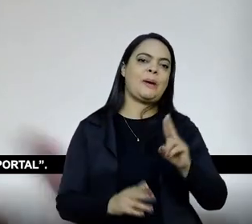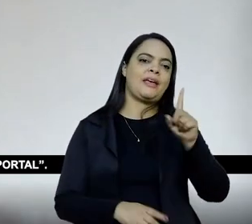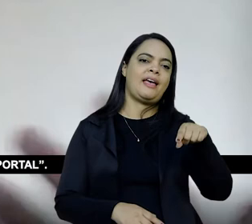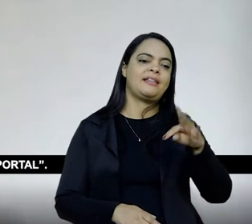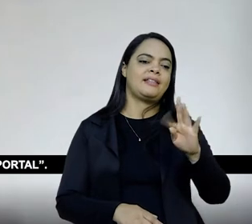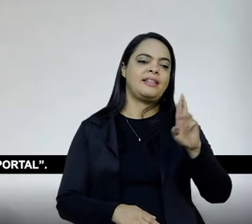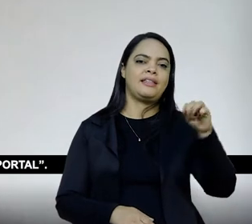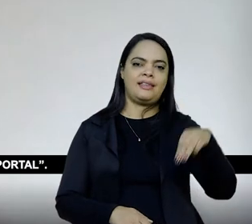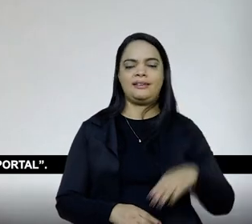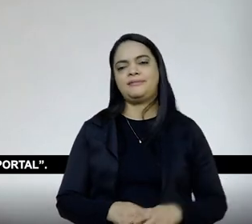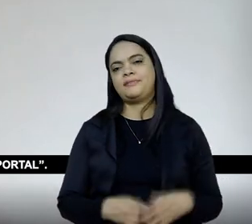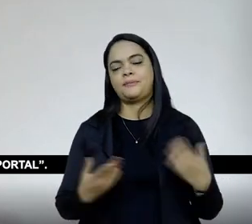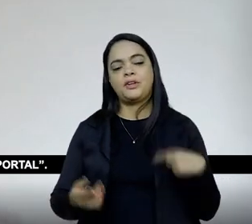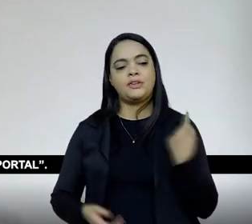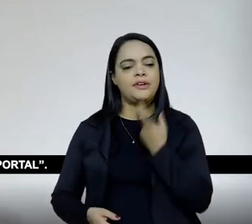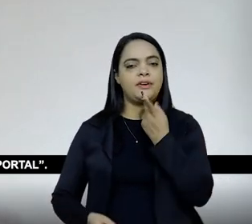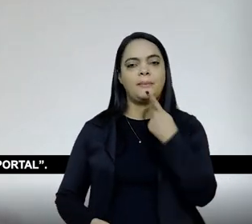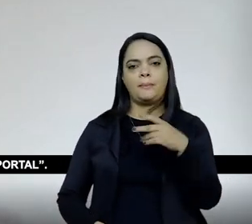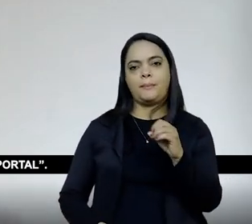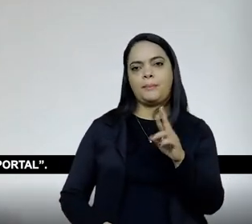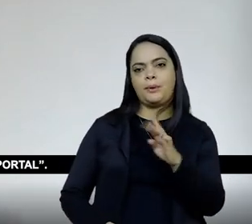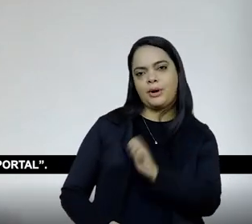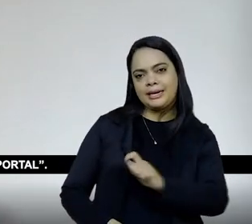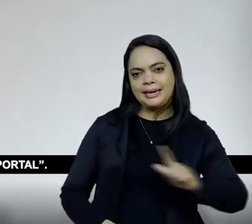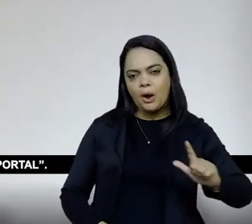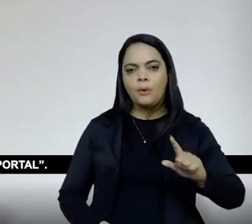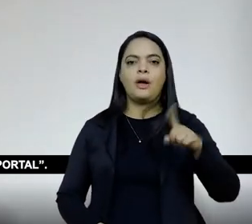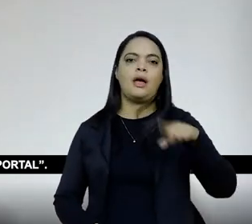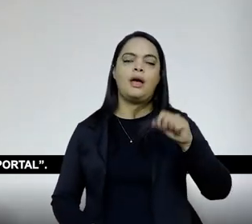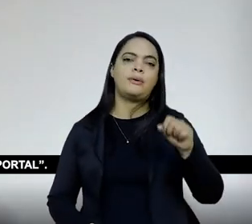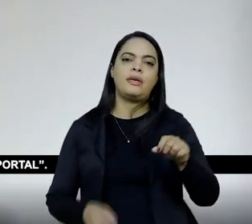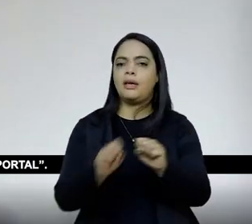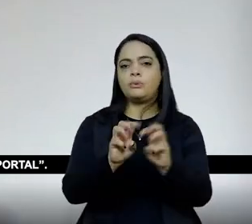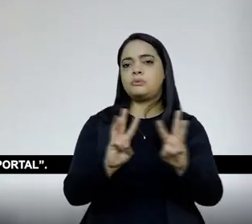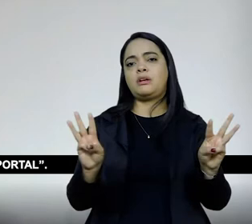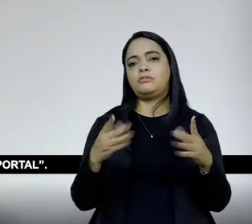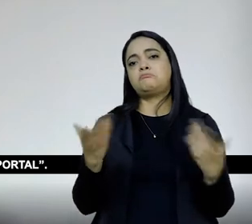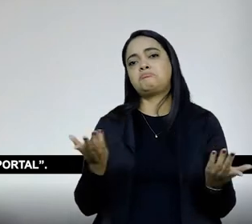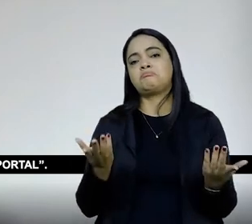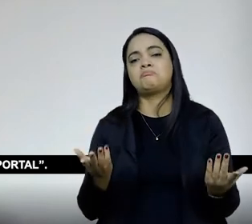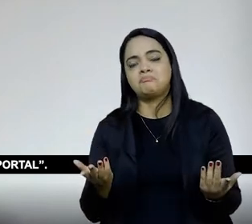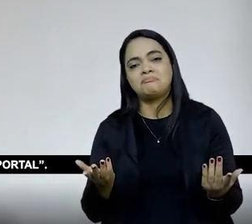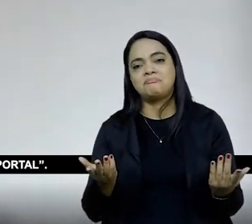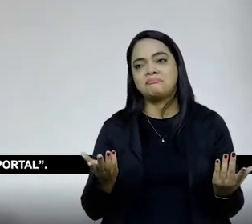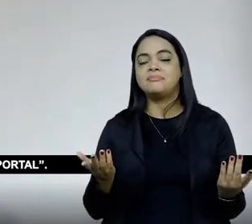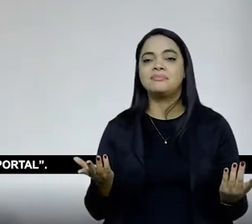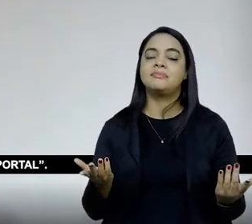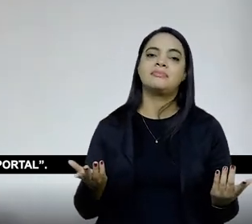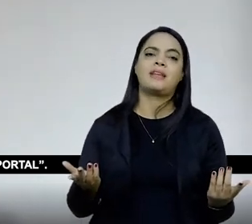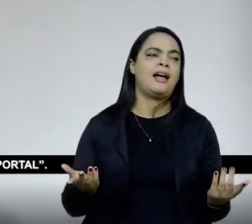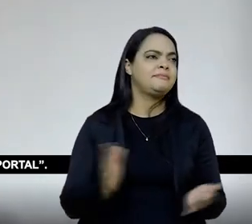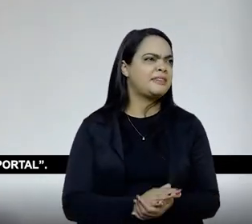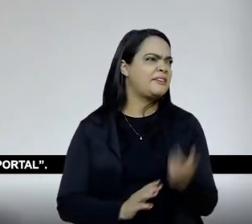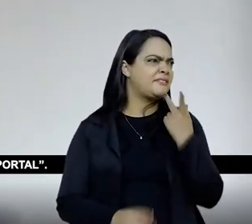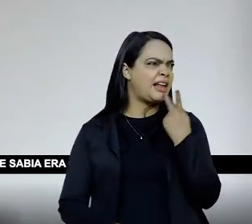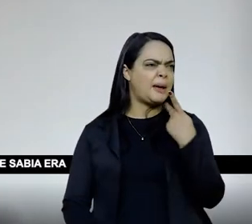quer dizer, a gente está falando de portal, portal, portal, mas, de fato, o portal é um site, quer dizer, tem hora que a gente vai falar, um